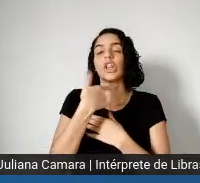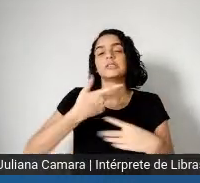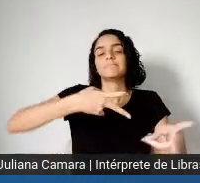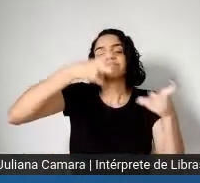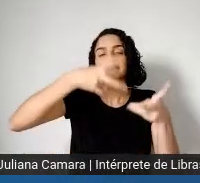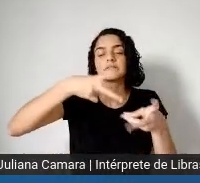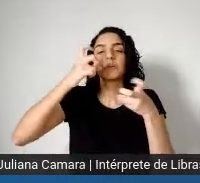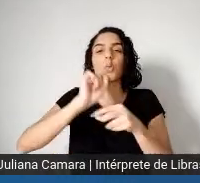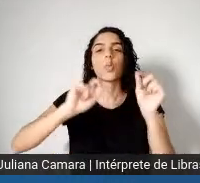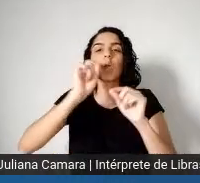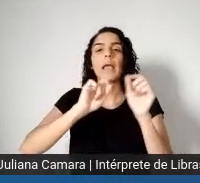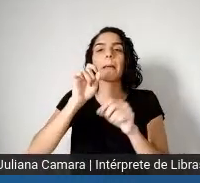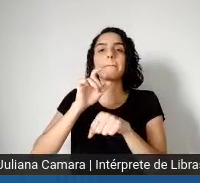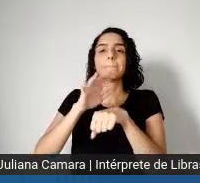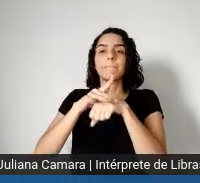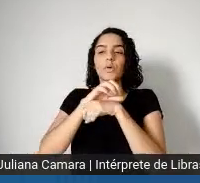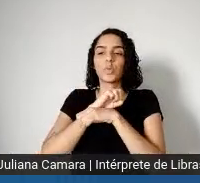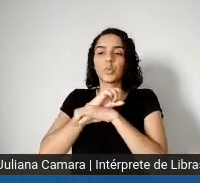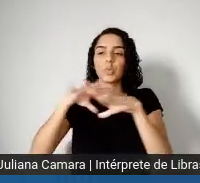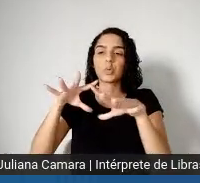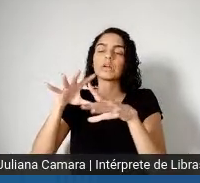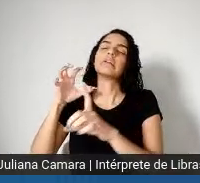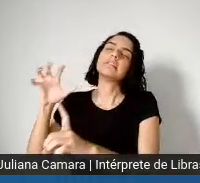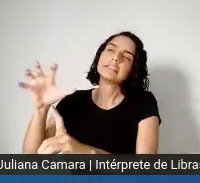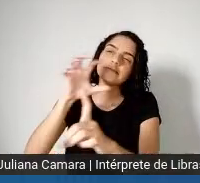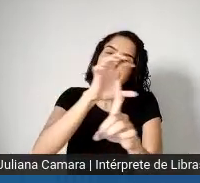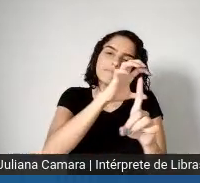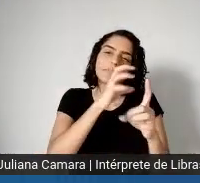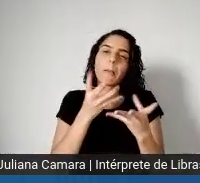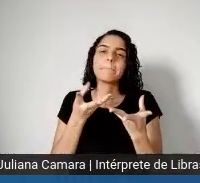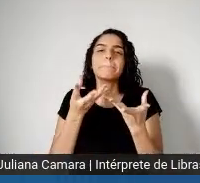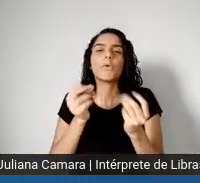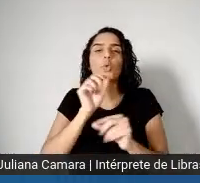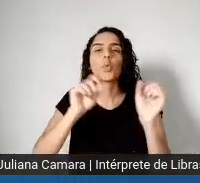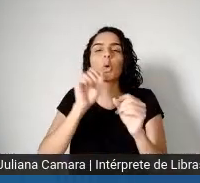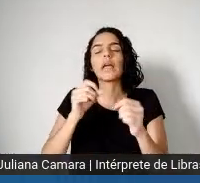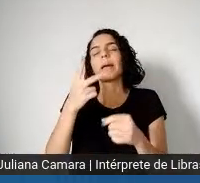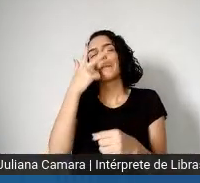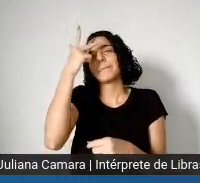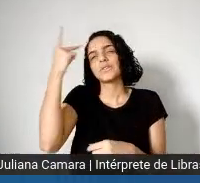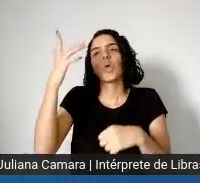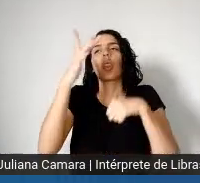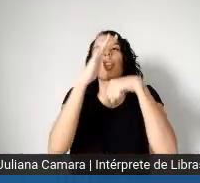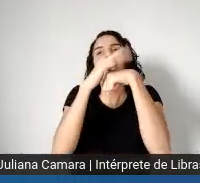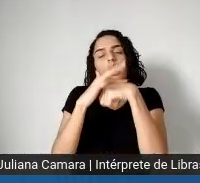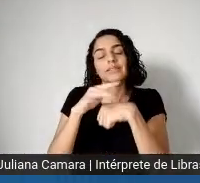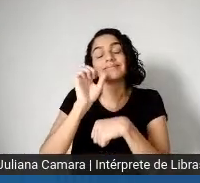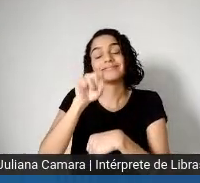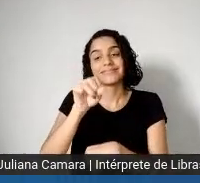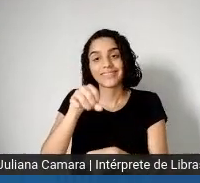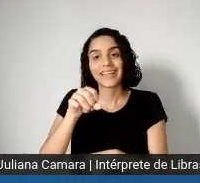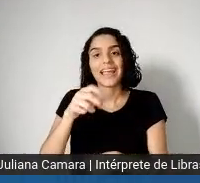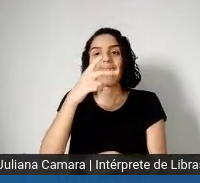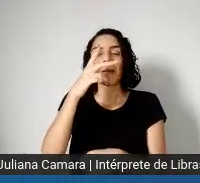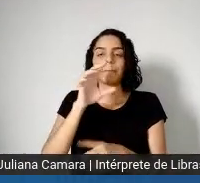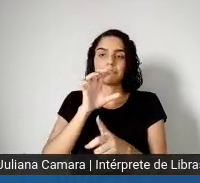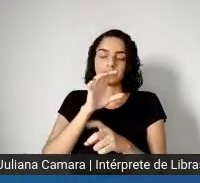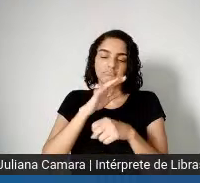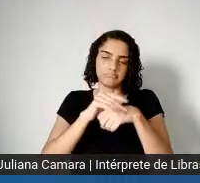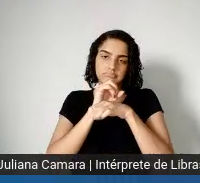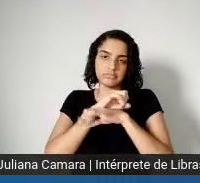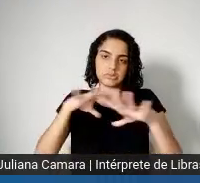muito mais coisa do que simplesmente o adoecimento de pessoas, né, ela tem gerado, né, e, claro, as medidas